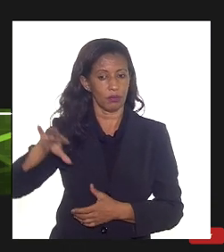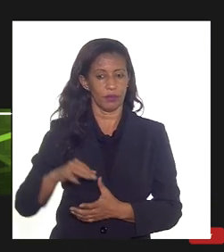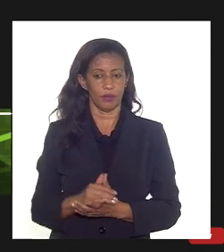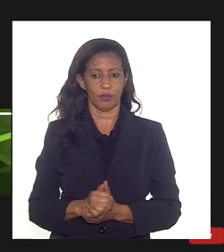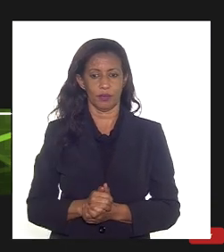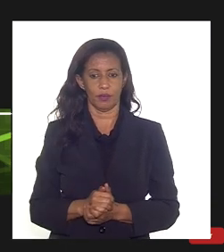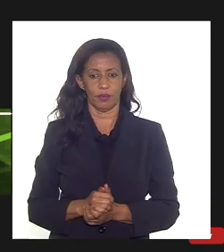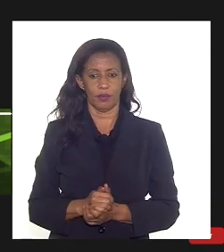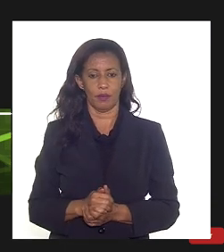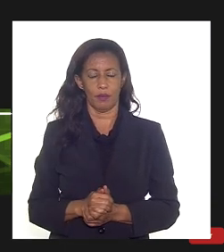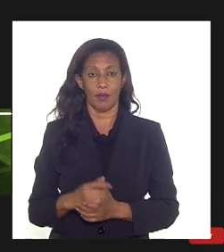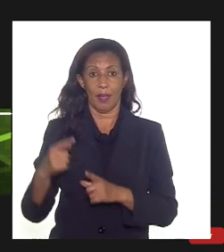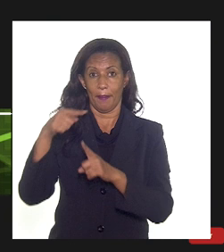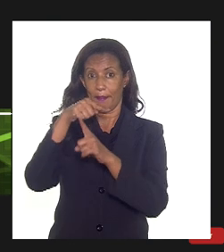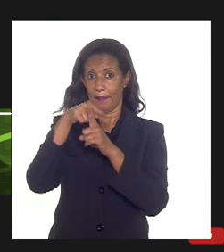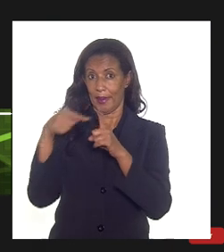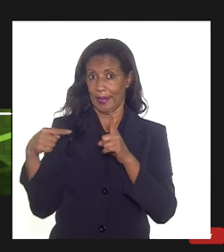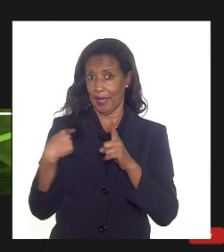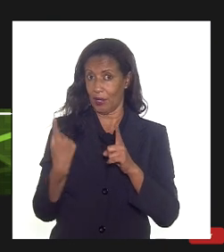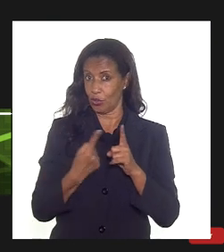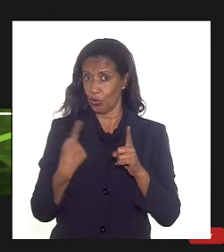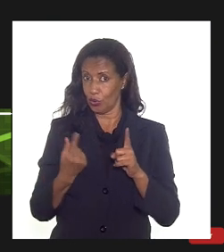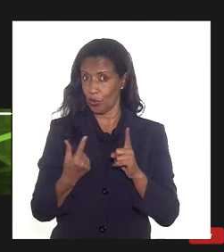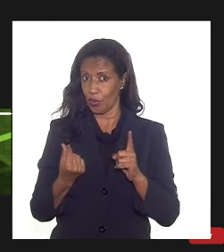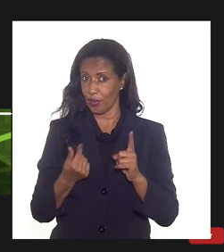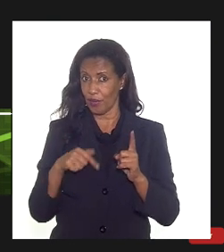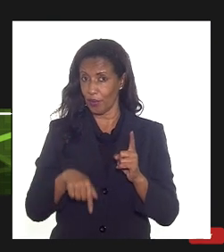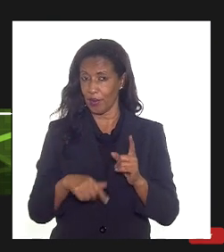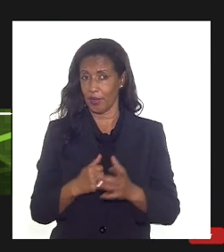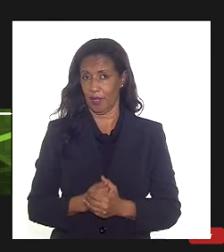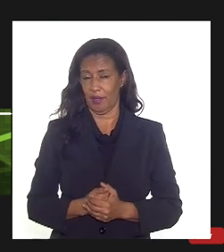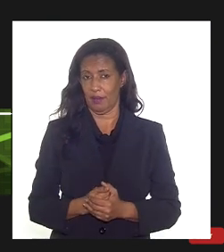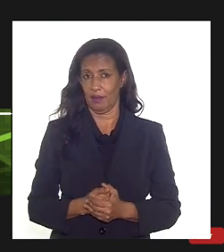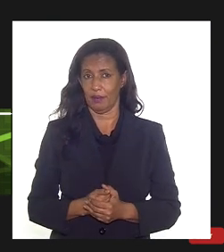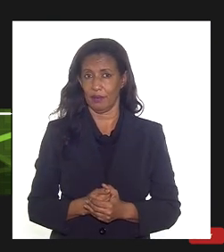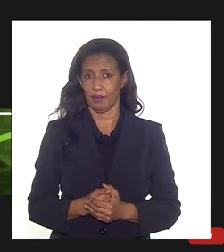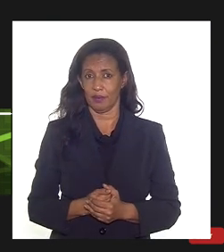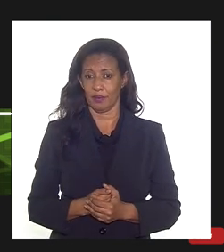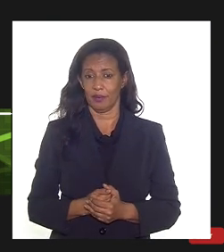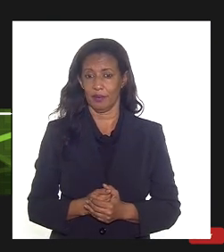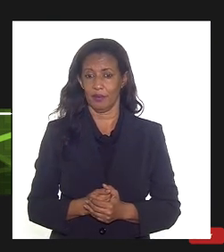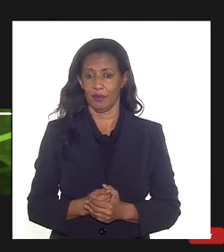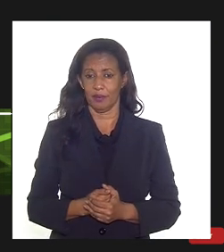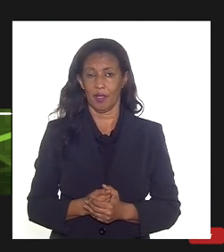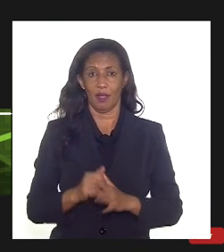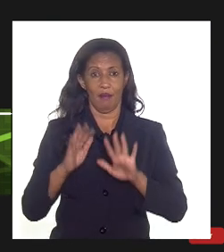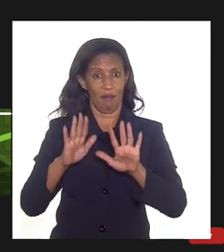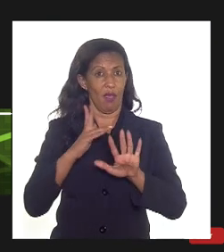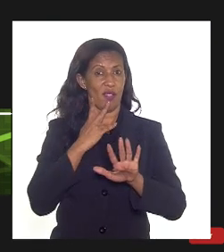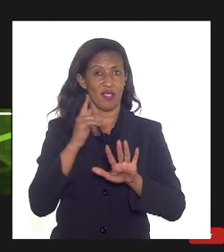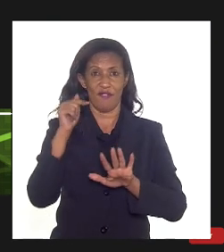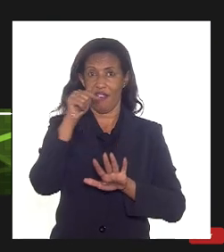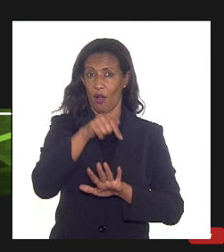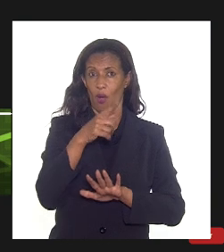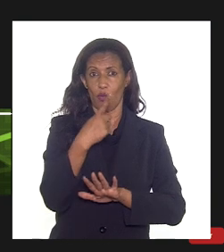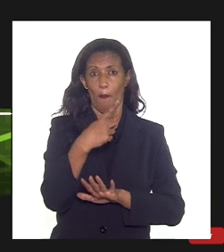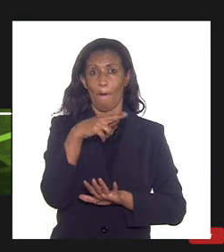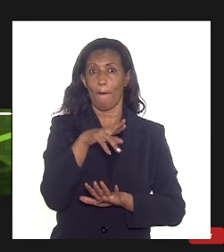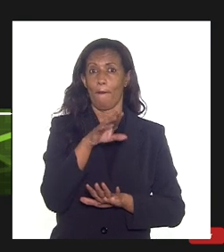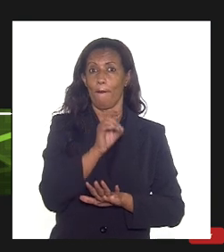metade do nosso preço aqui não mas esse preço que eu citei deputado é no produtor aí o preço lá no